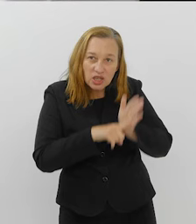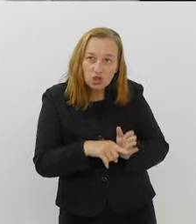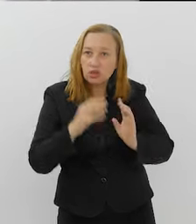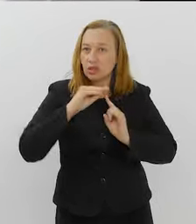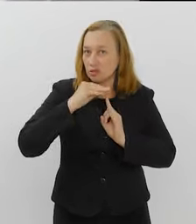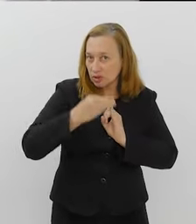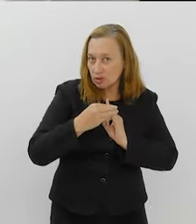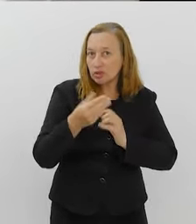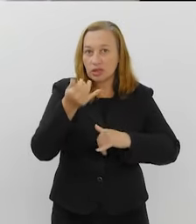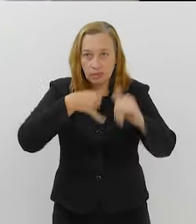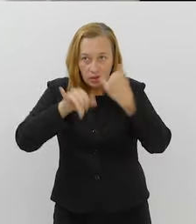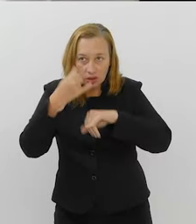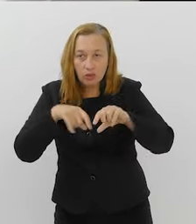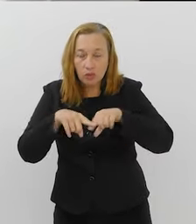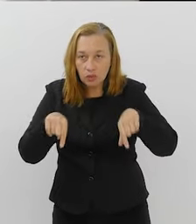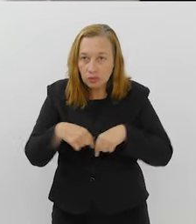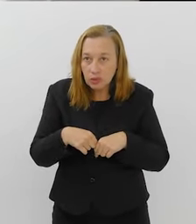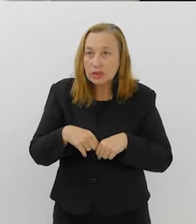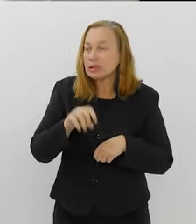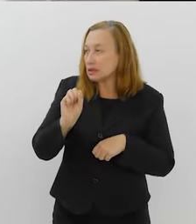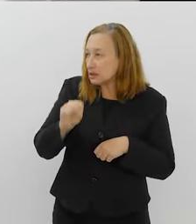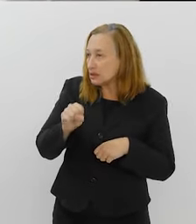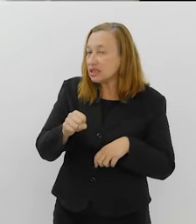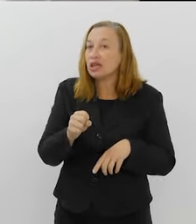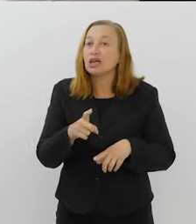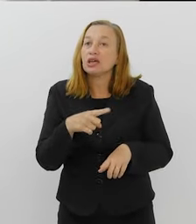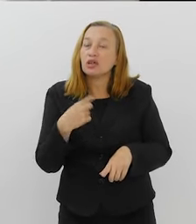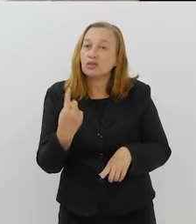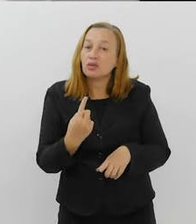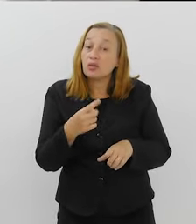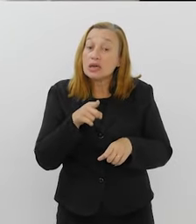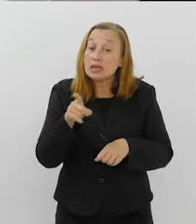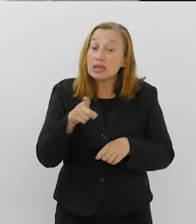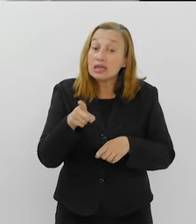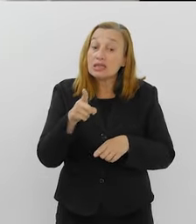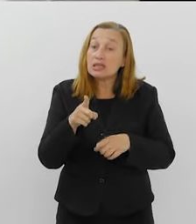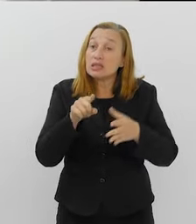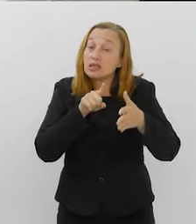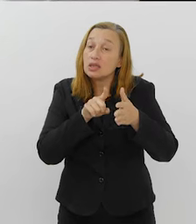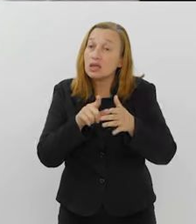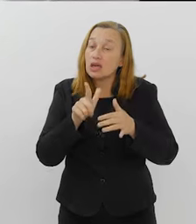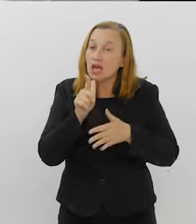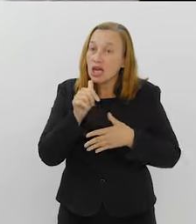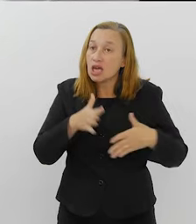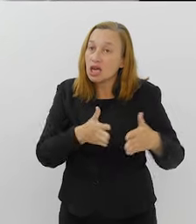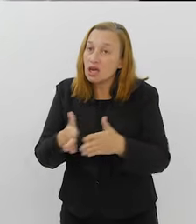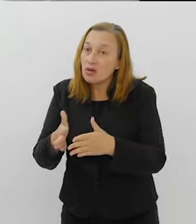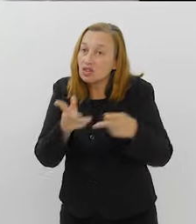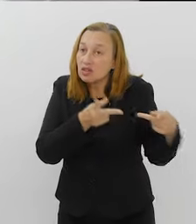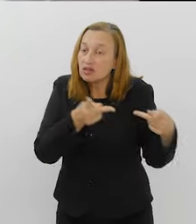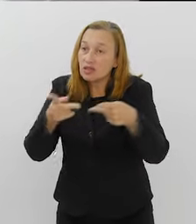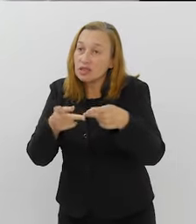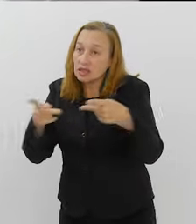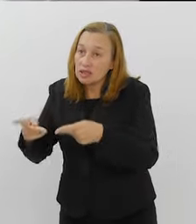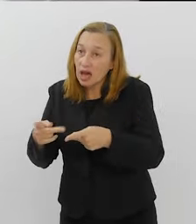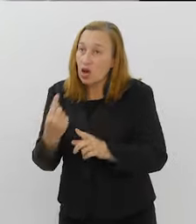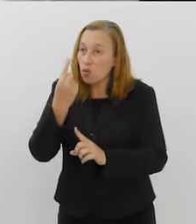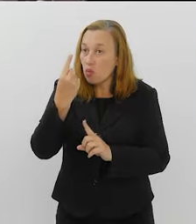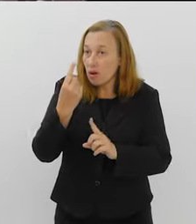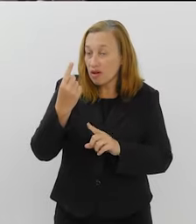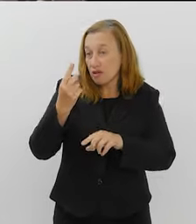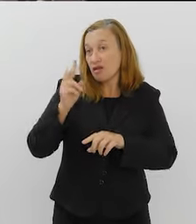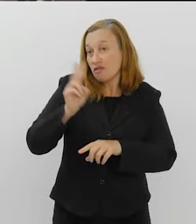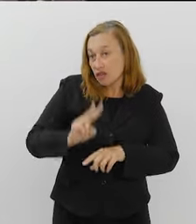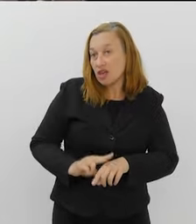Fiocruz, do laboratório da Fiocruz. E a gente está nesses rios, a gente vai uma vez por mês em cada área durante um ano.